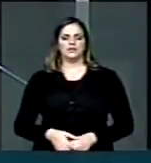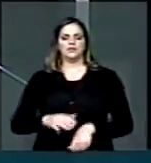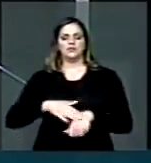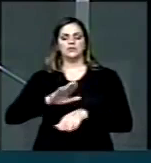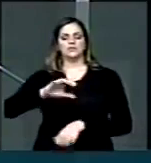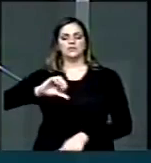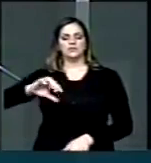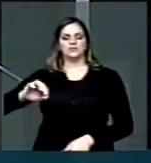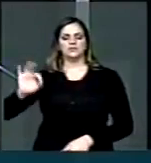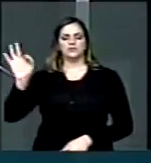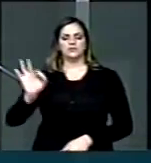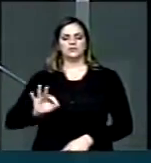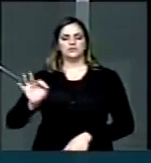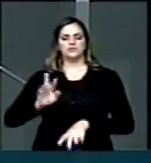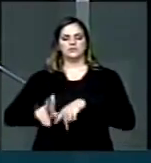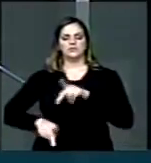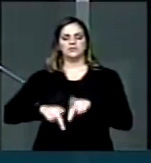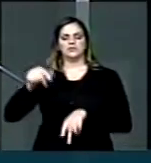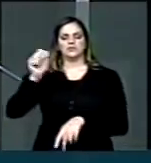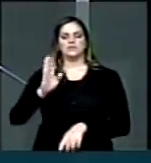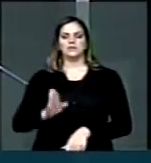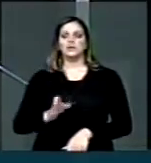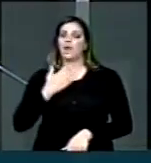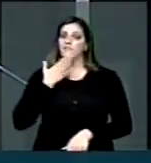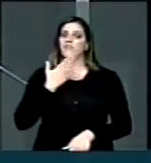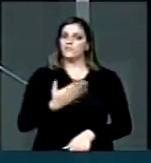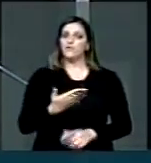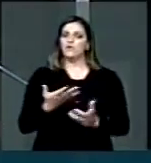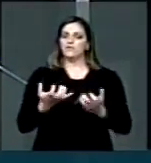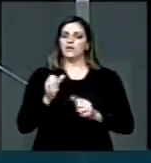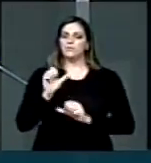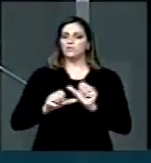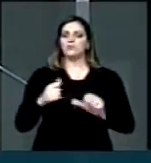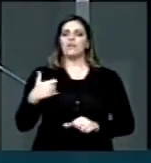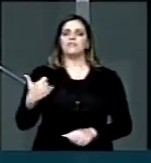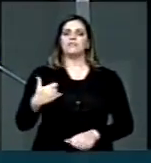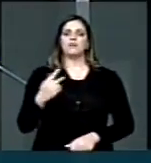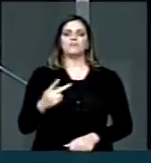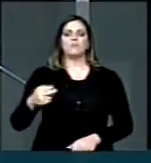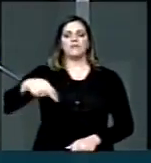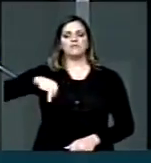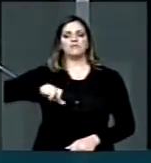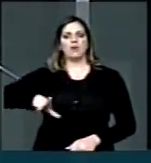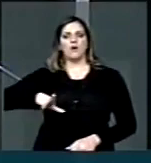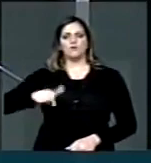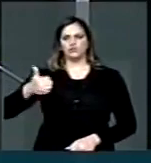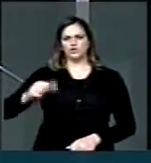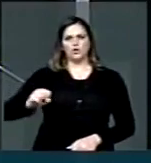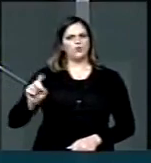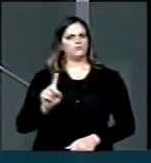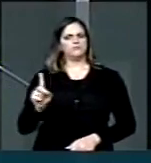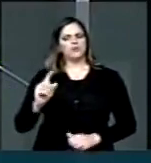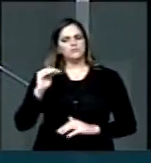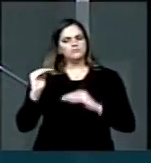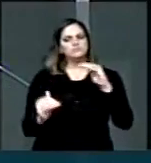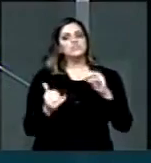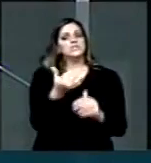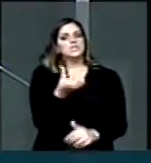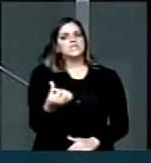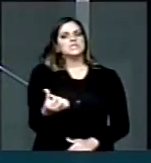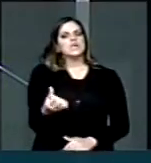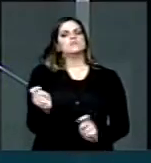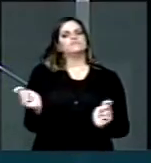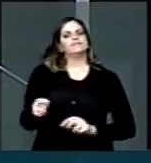da população brasileira é favorável à redução da maioridade penal de 18 para 16